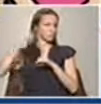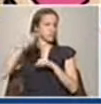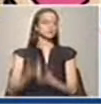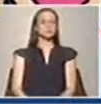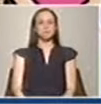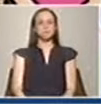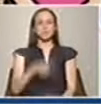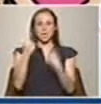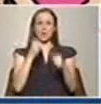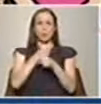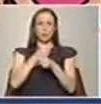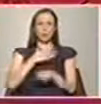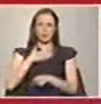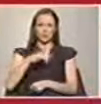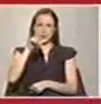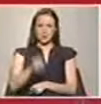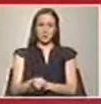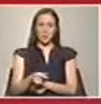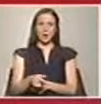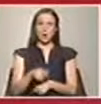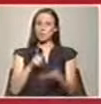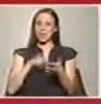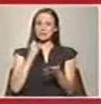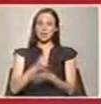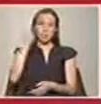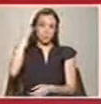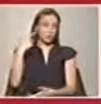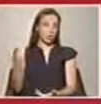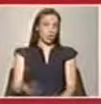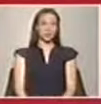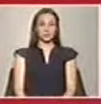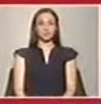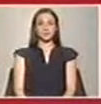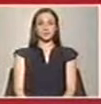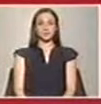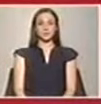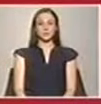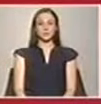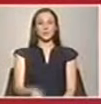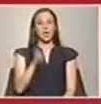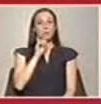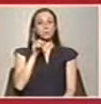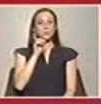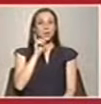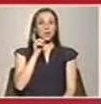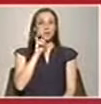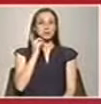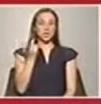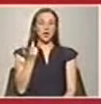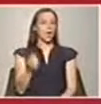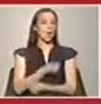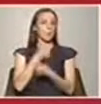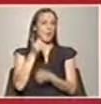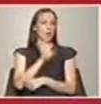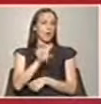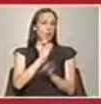profissões, não é? Que é preciso ainda ter mais cuidado porque estão constantemente expostas a isso. Exato. Portanto, a proteção será a melhor forma